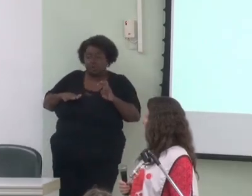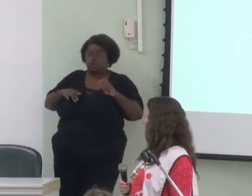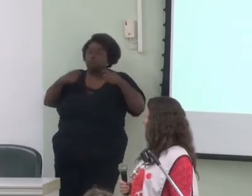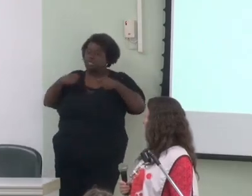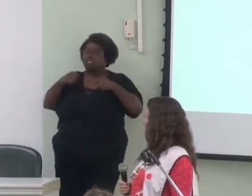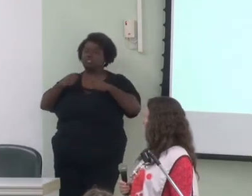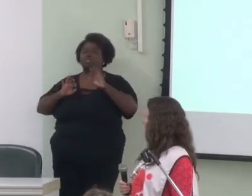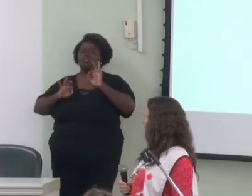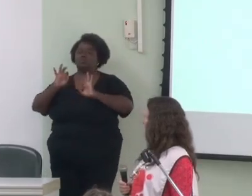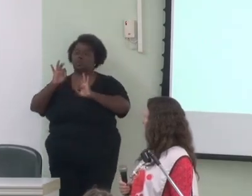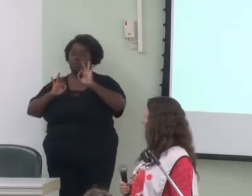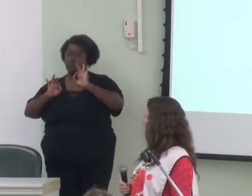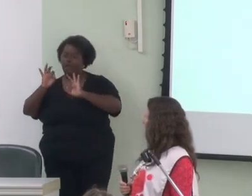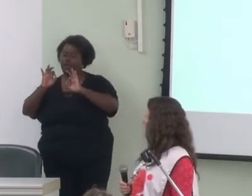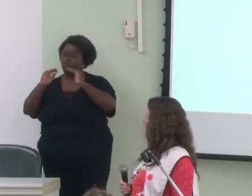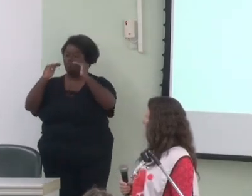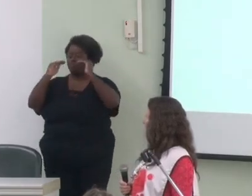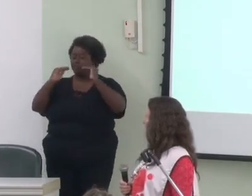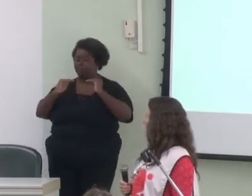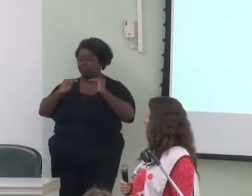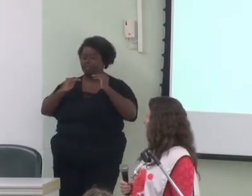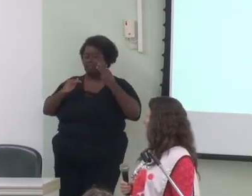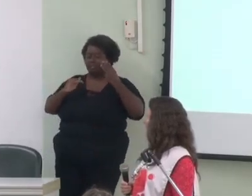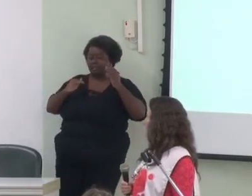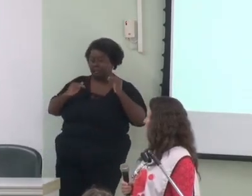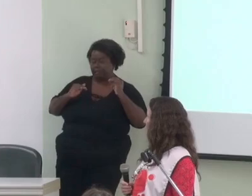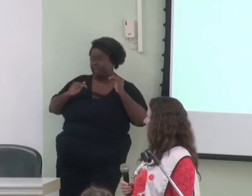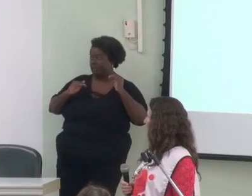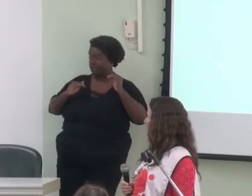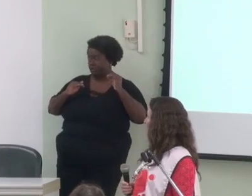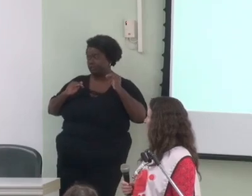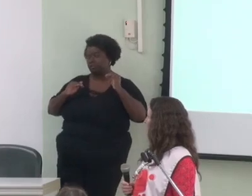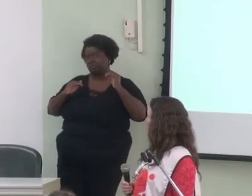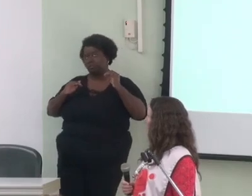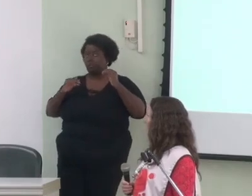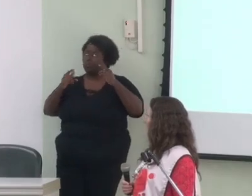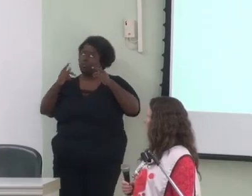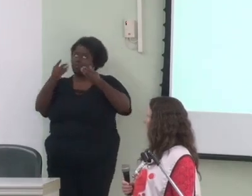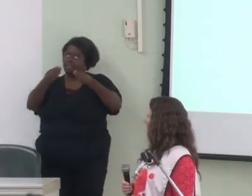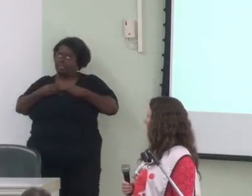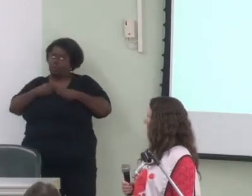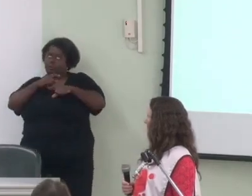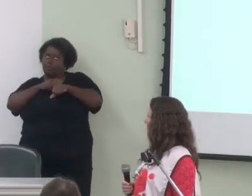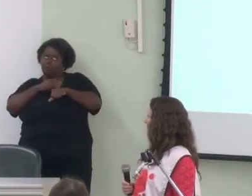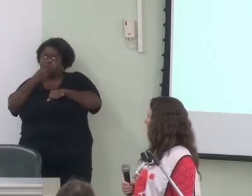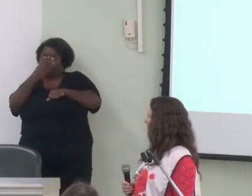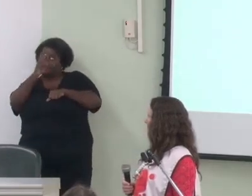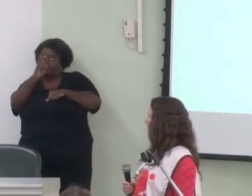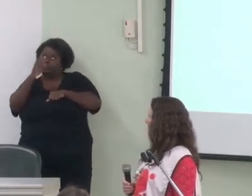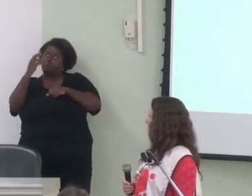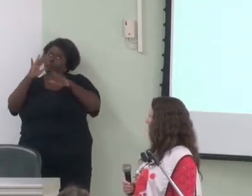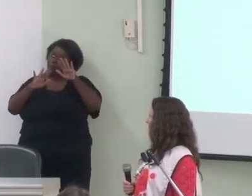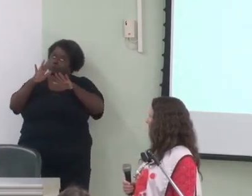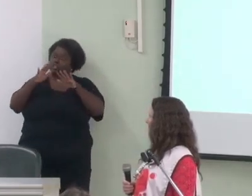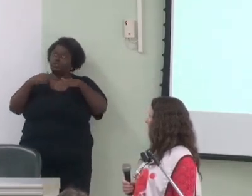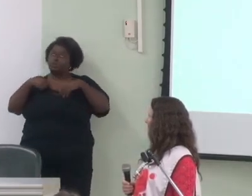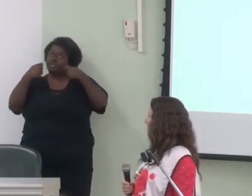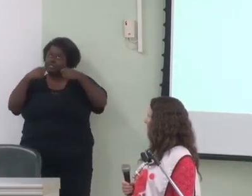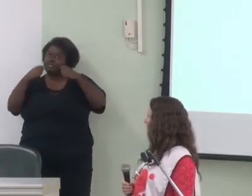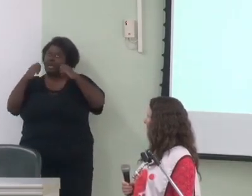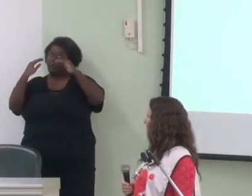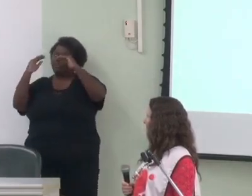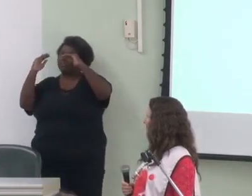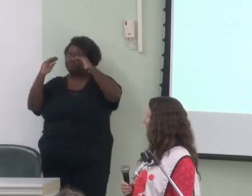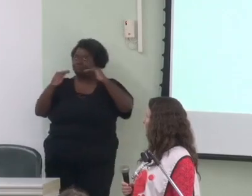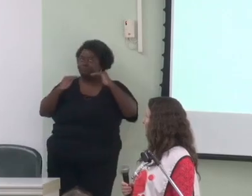para falar em 30. Não, eu tive 35, então eu deveria ter me programado para o correspondente a 30, para dar